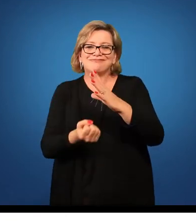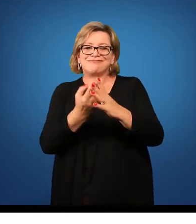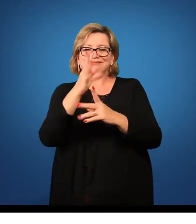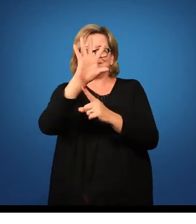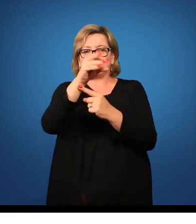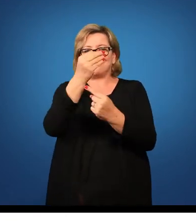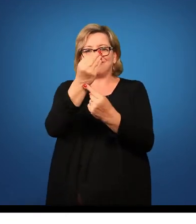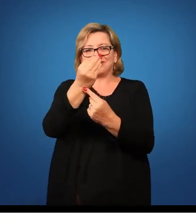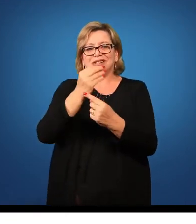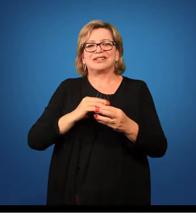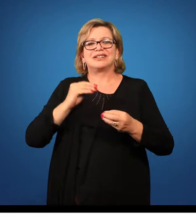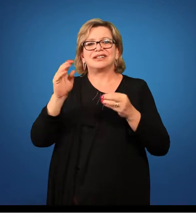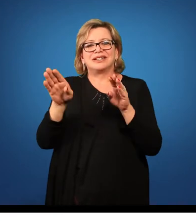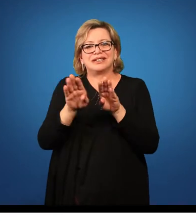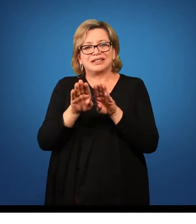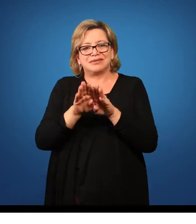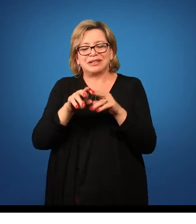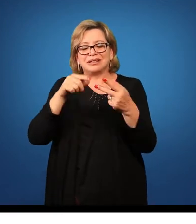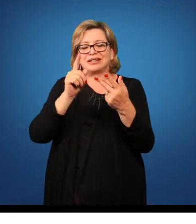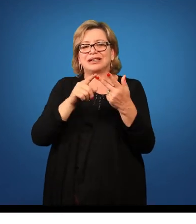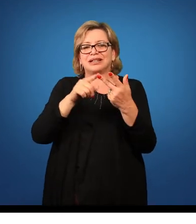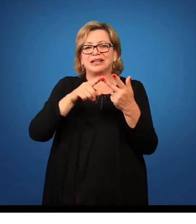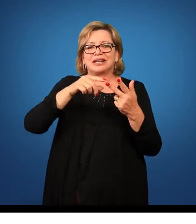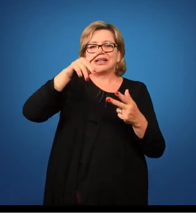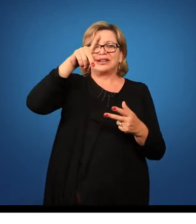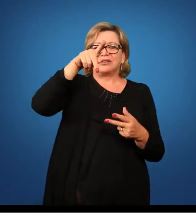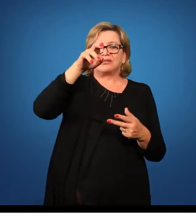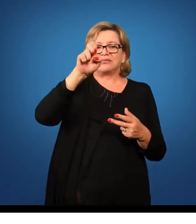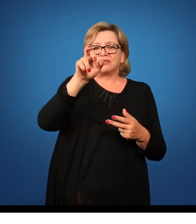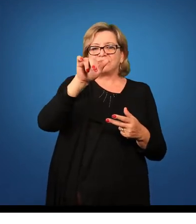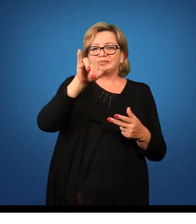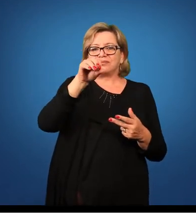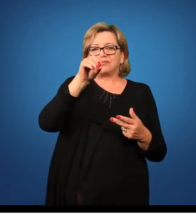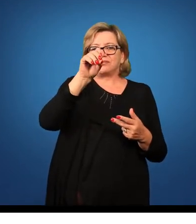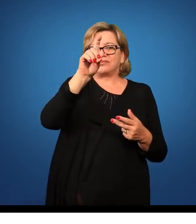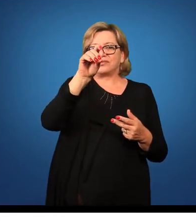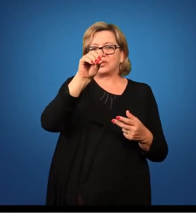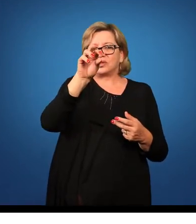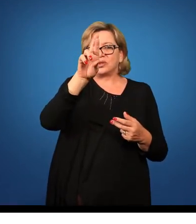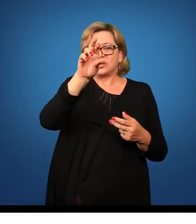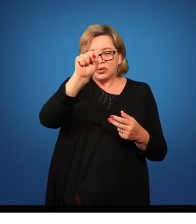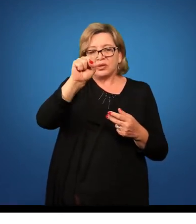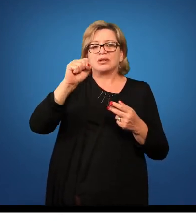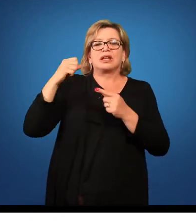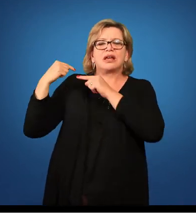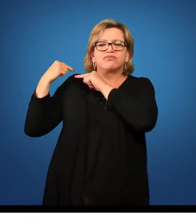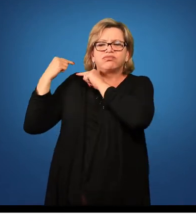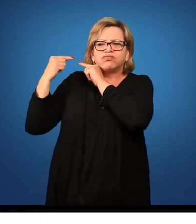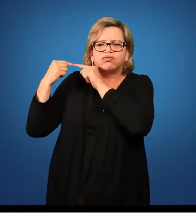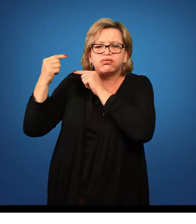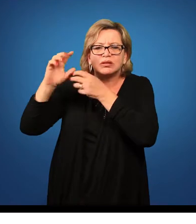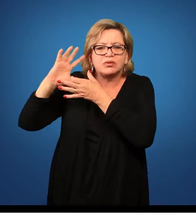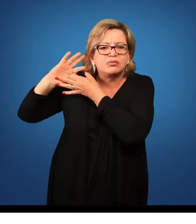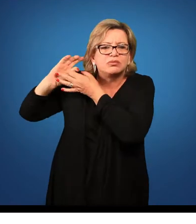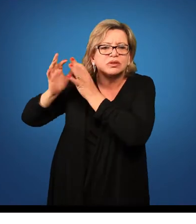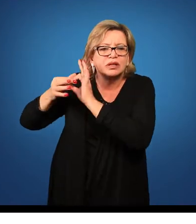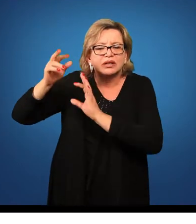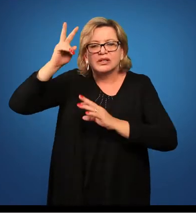produção artística. E também os movimentos e períodos, que seria a contextualização, né, histórica relacionada ao conhecimento em